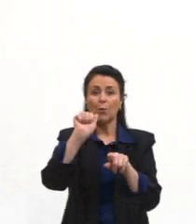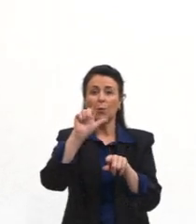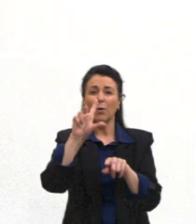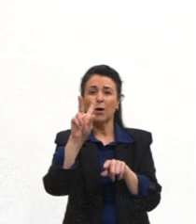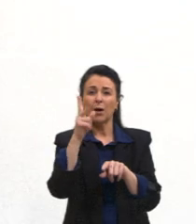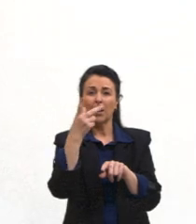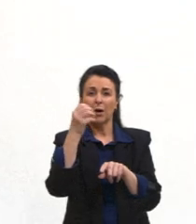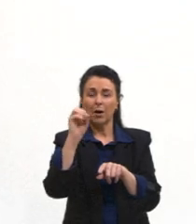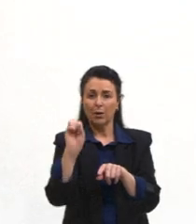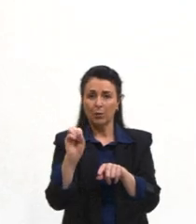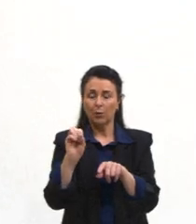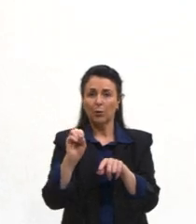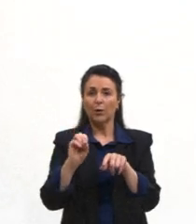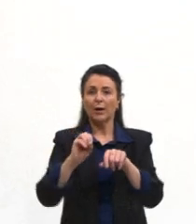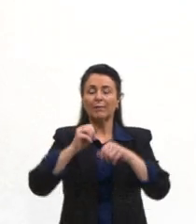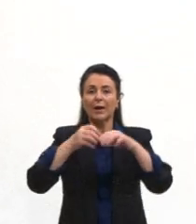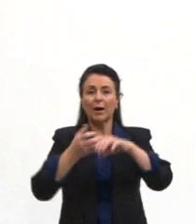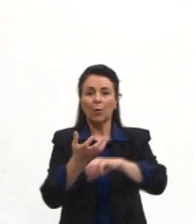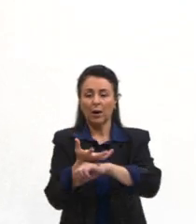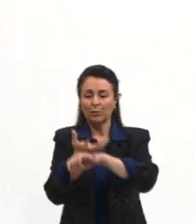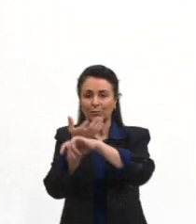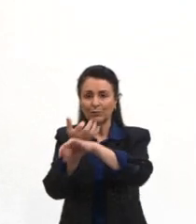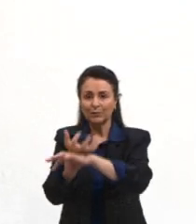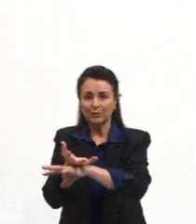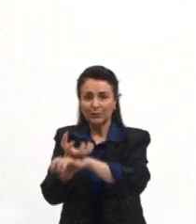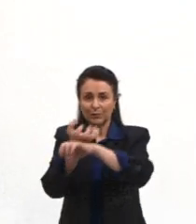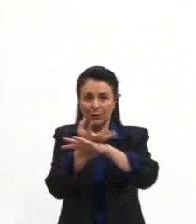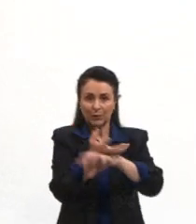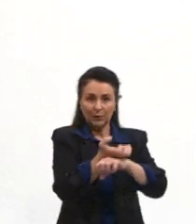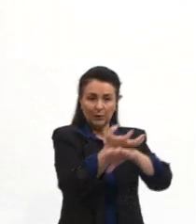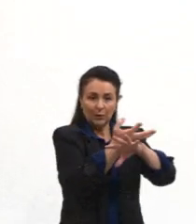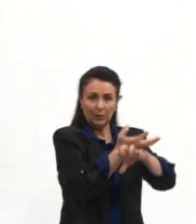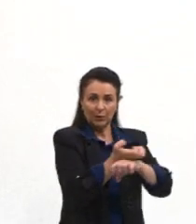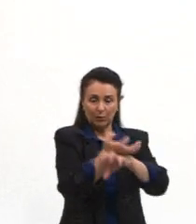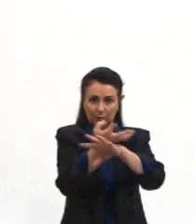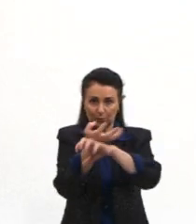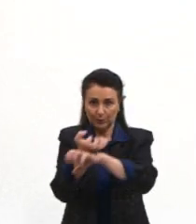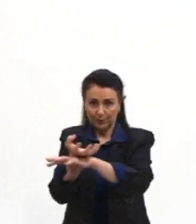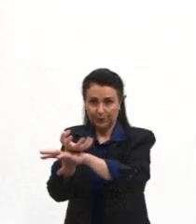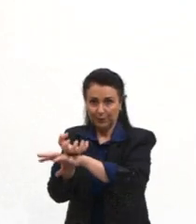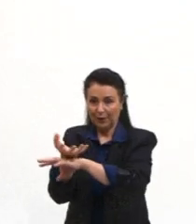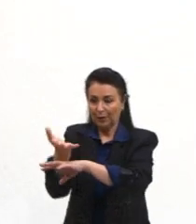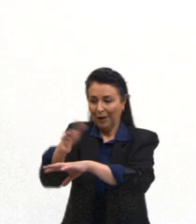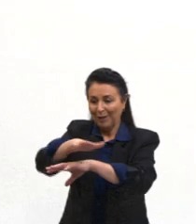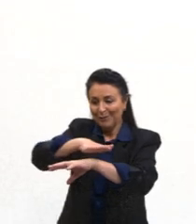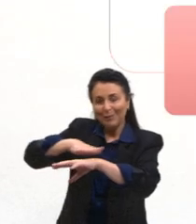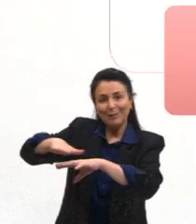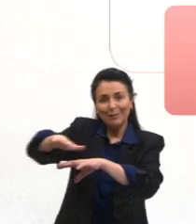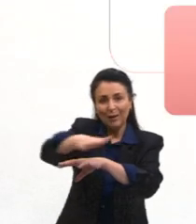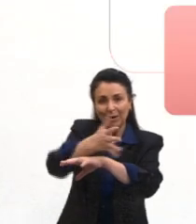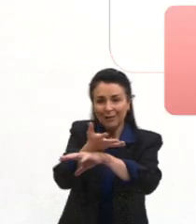Os aquáticos, que vão estar lá ajudando a planta a boiar, né? A flutuar.